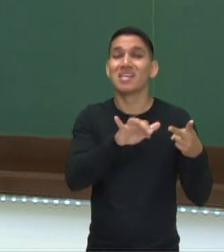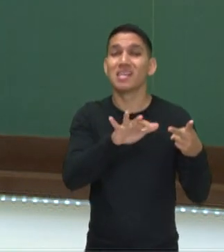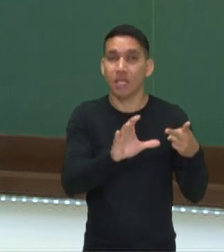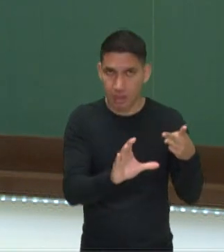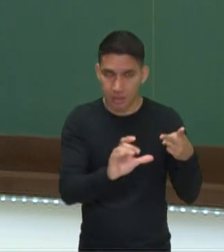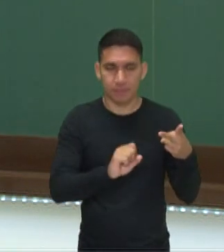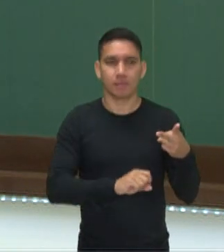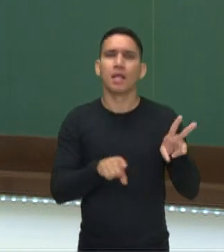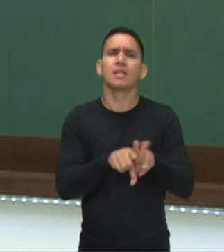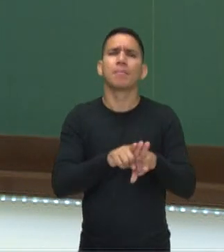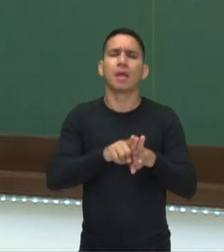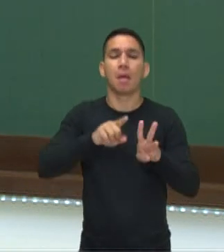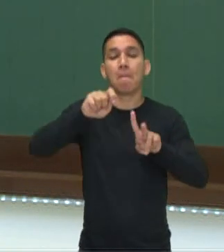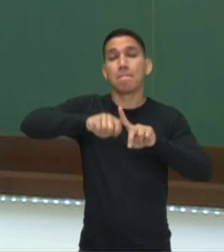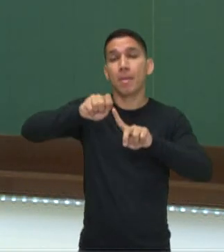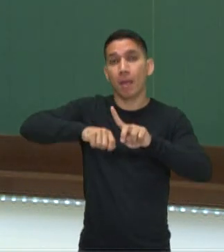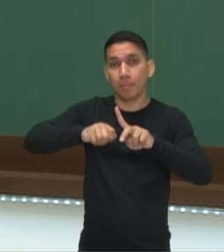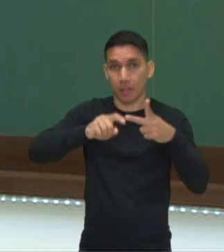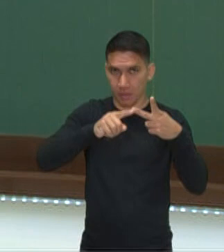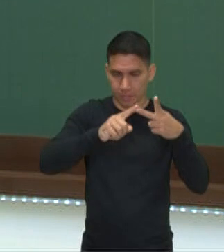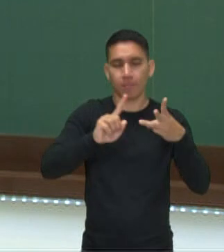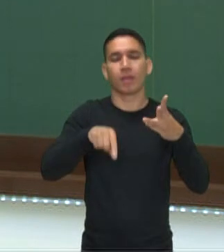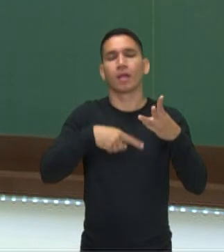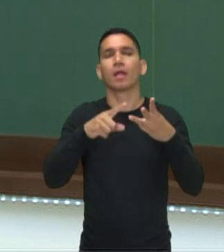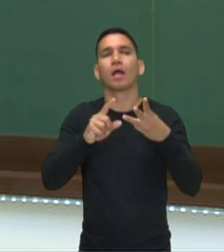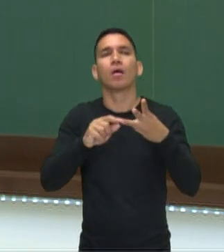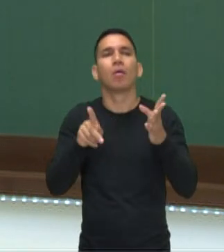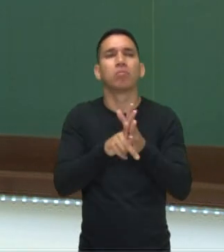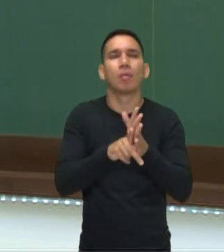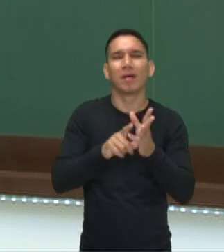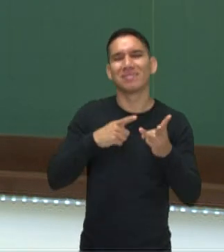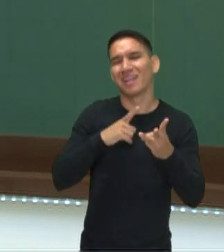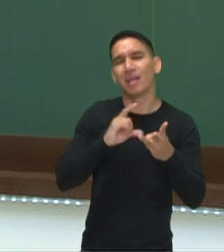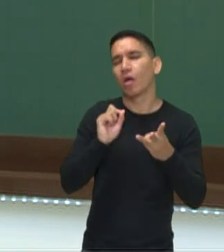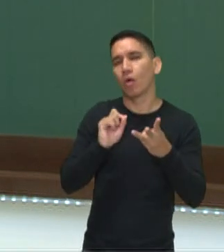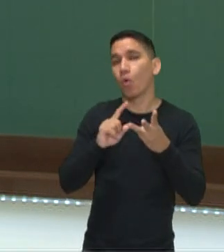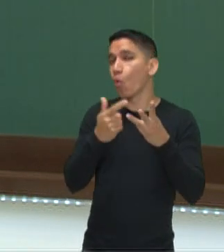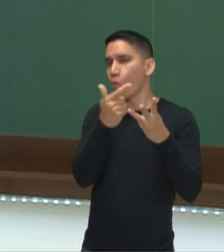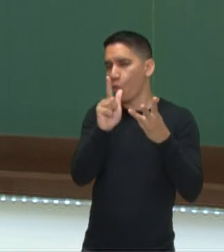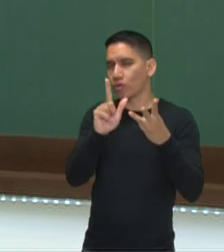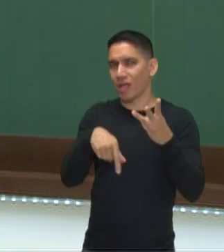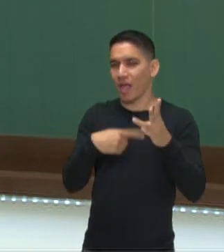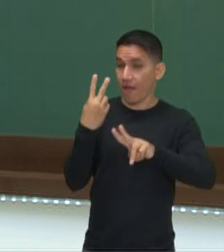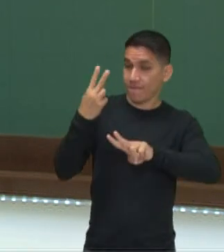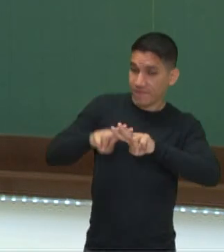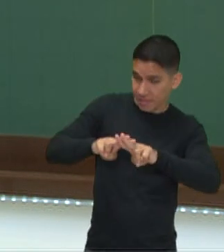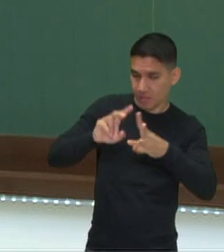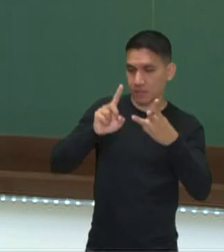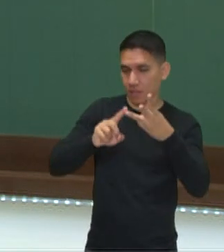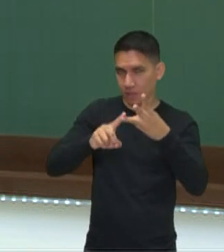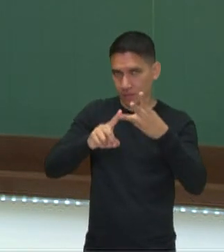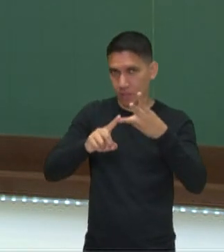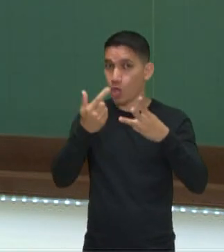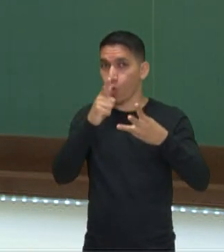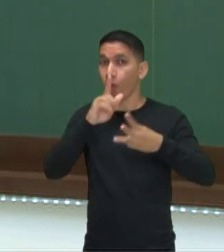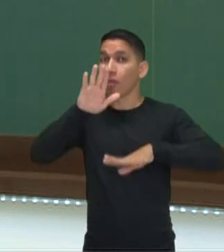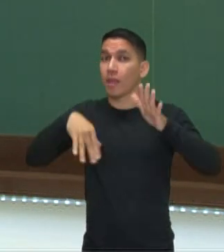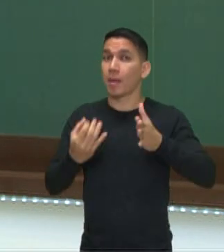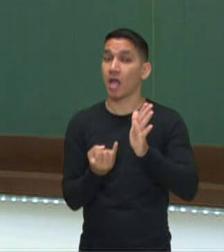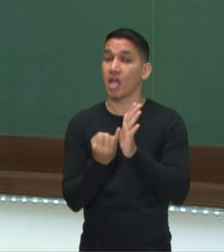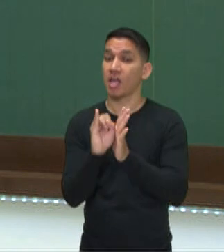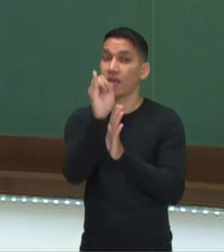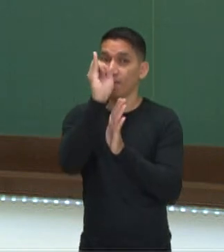que varia mês a mês, e o misto, onde tem uma parte que é fixa e outra parte que vai depender da inflação.